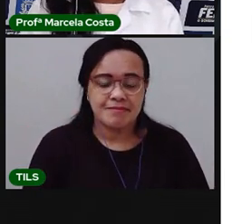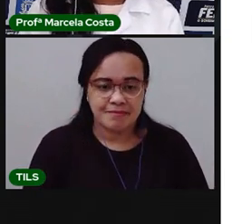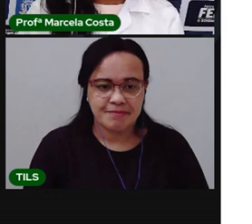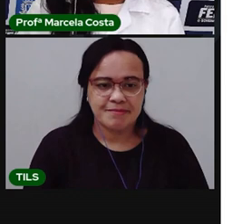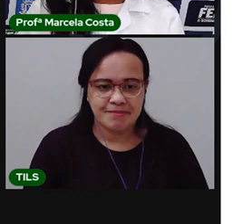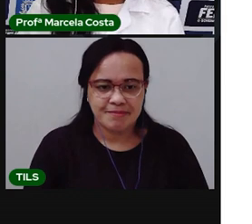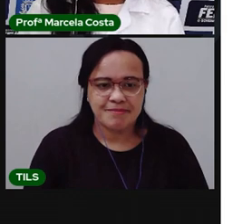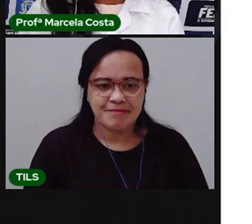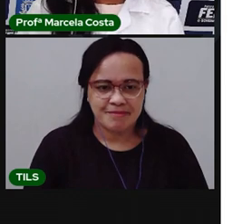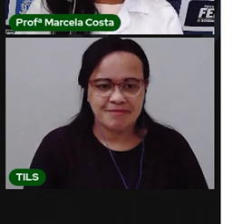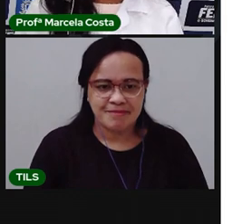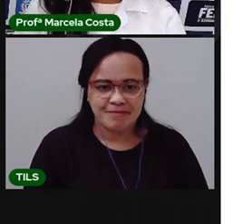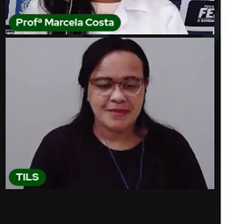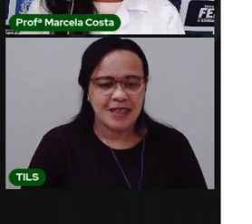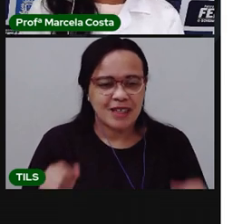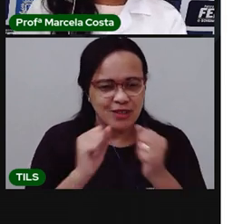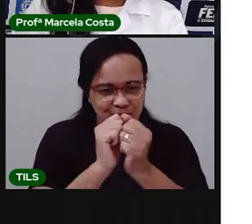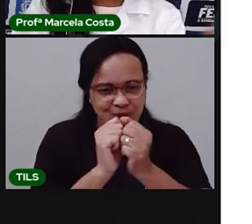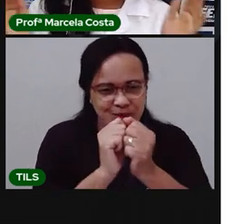Vamos fazer juntos?